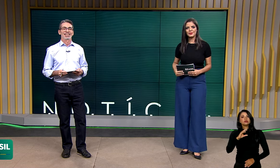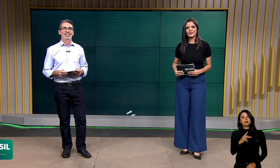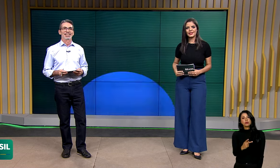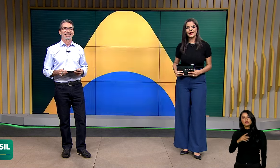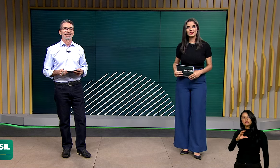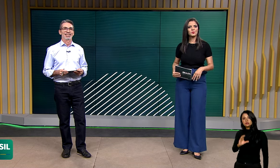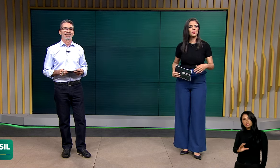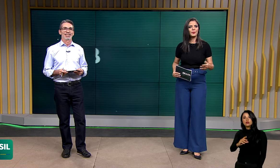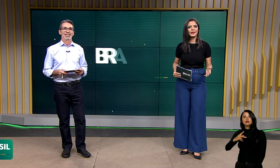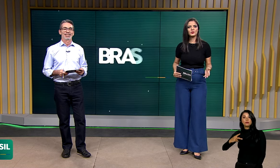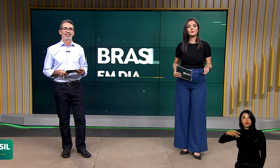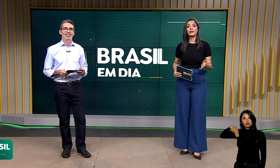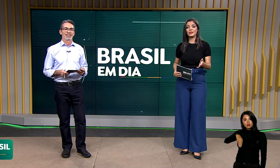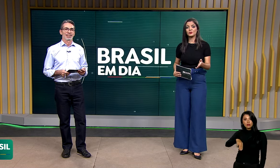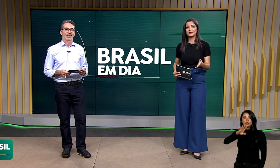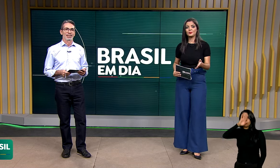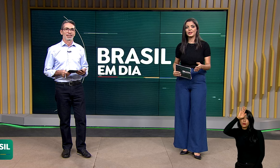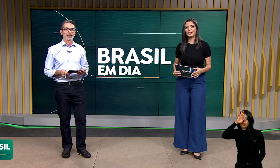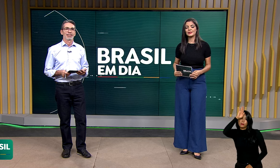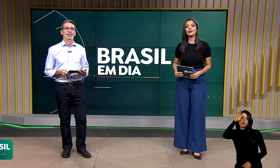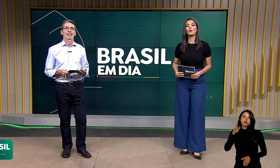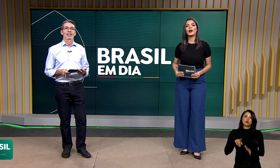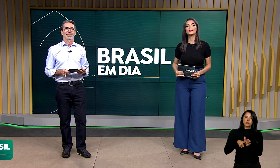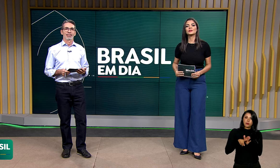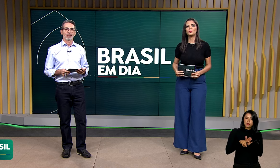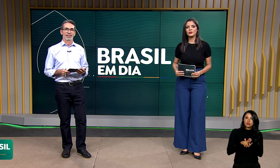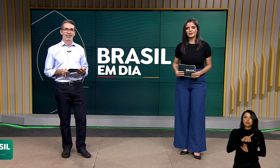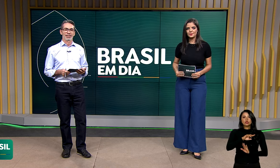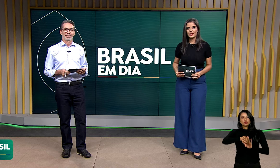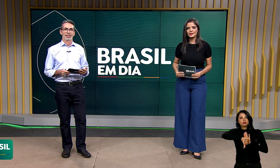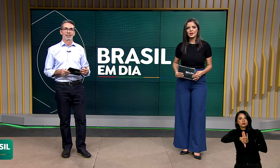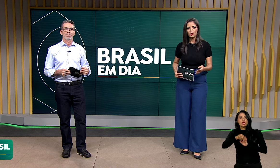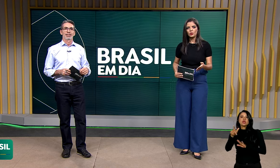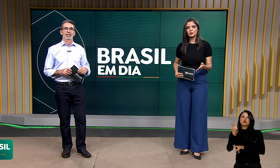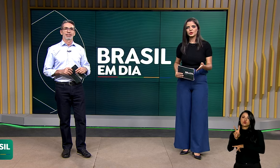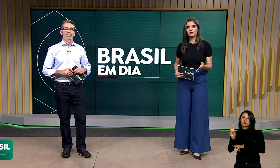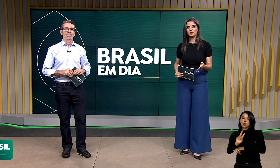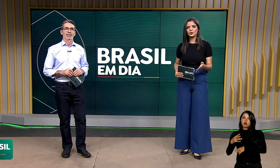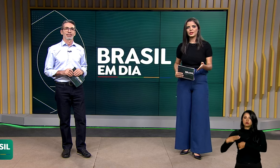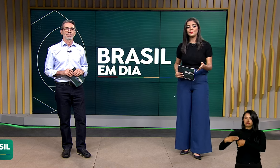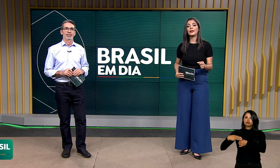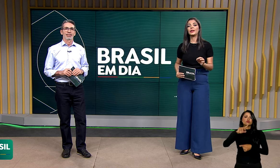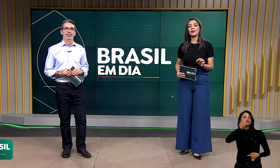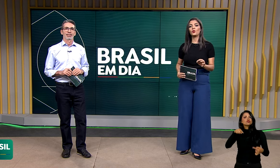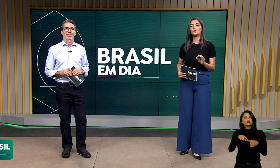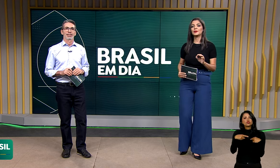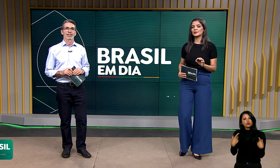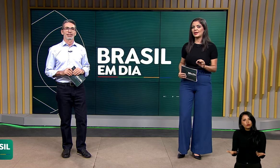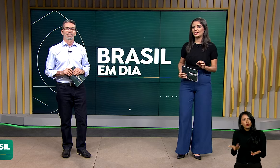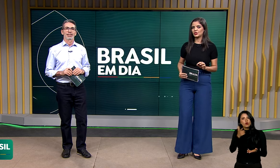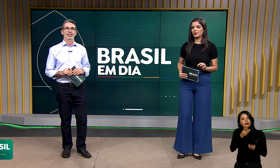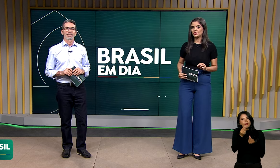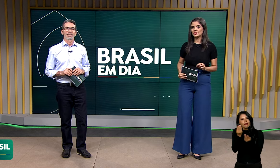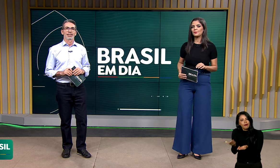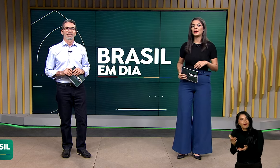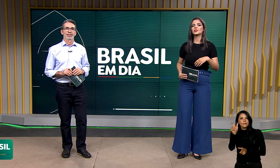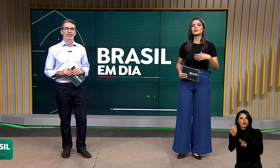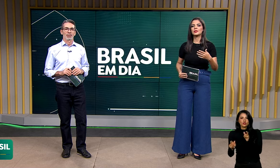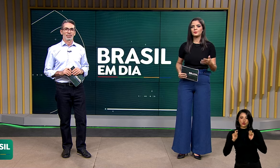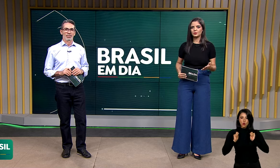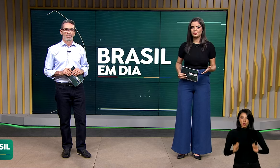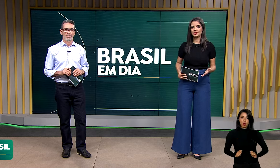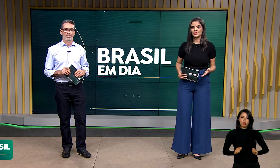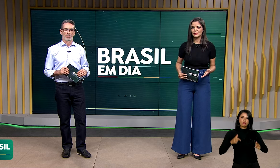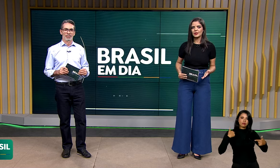civis e militares, bombeiros, peritos, criminais e guardas municipais. O objetivo do programa é recompensar agentes que